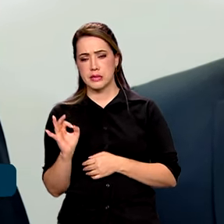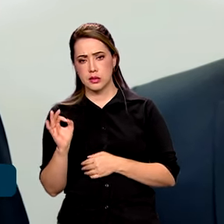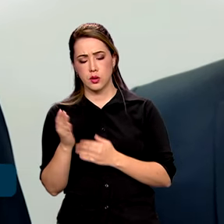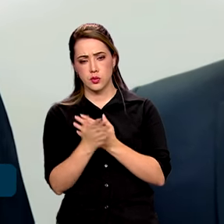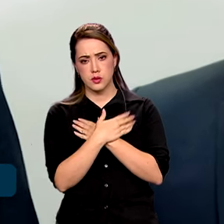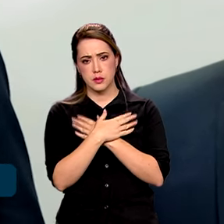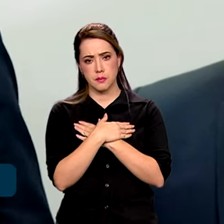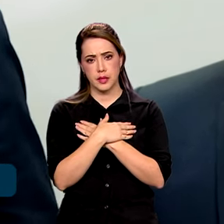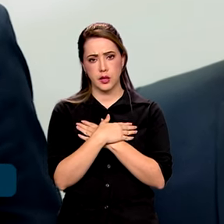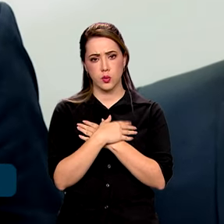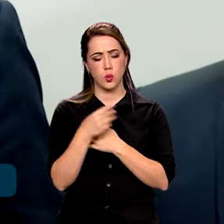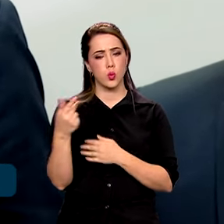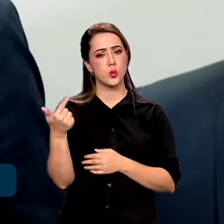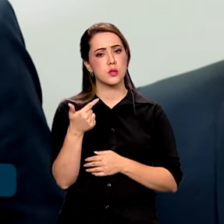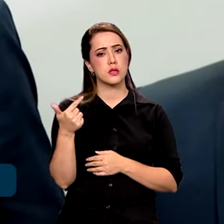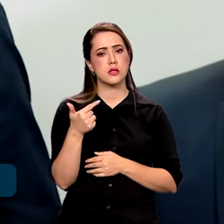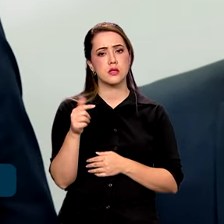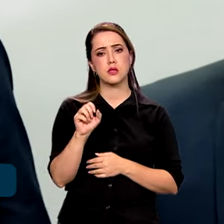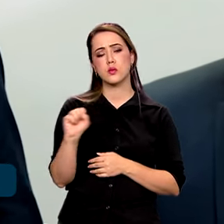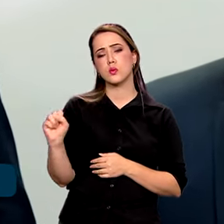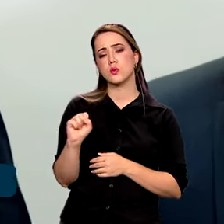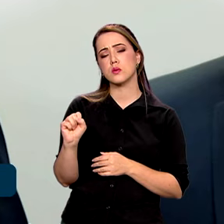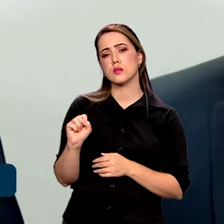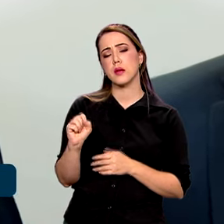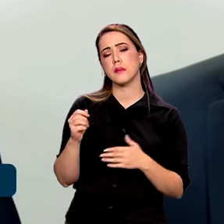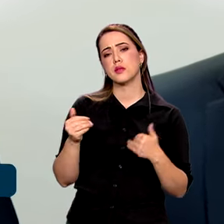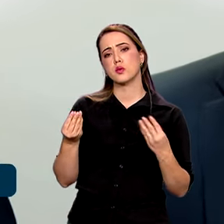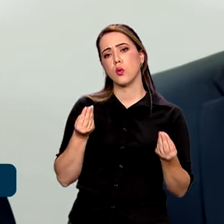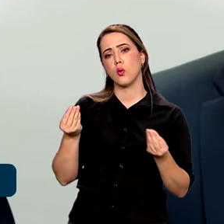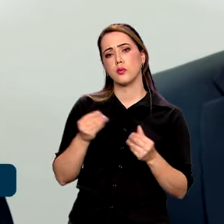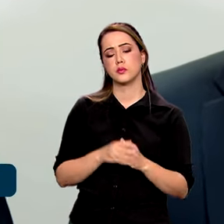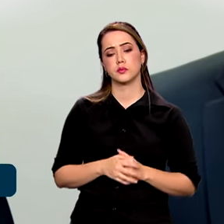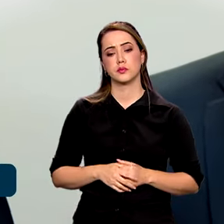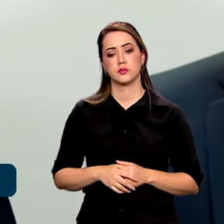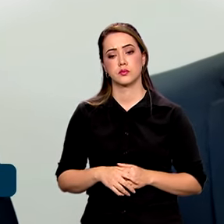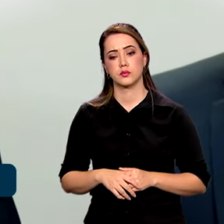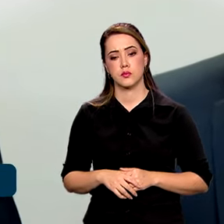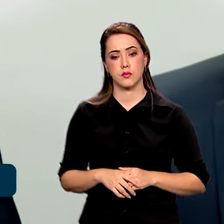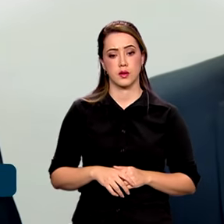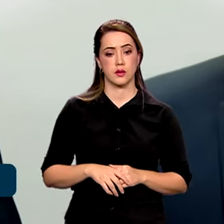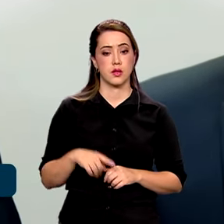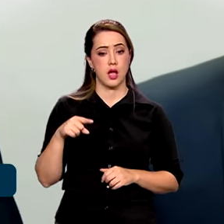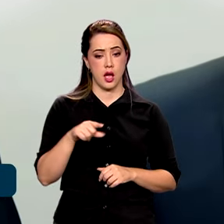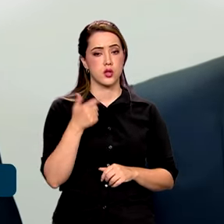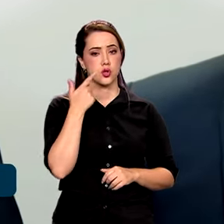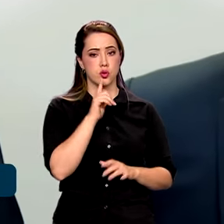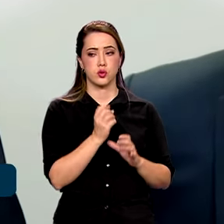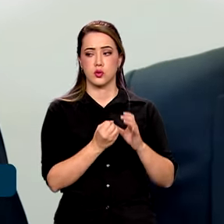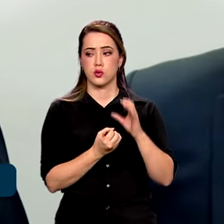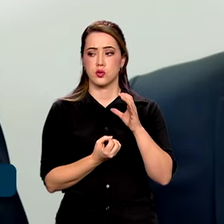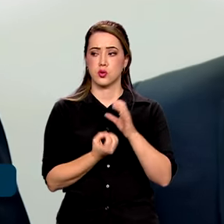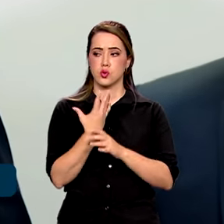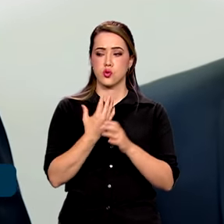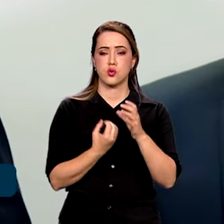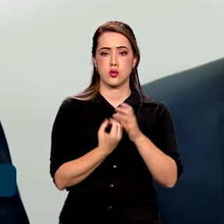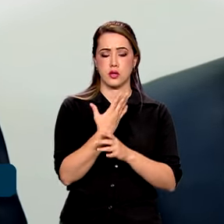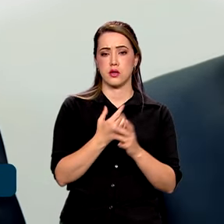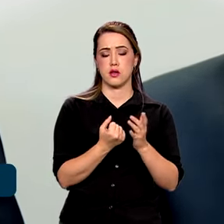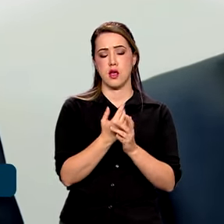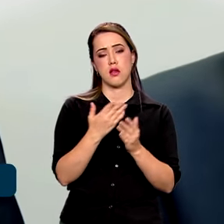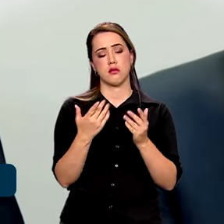segundo semestre? Não, nós ainda continuamos gerando emprego. Nós fechamos o semestre com um milhão de vagas. Mas,